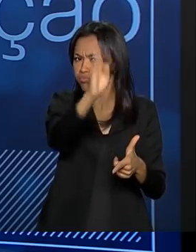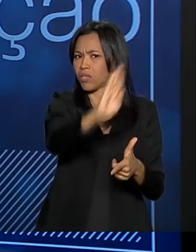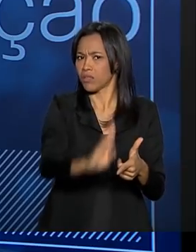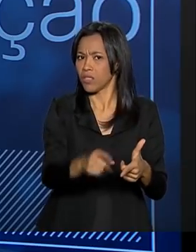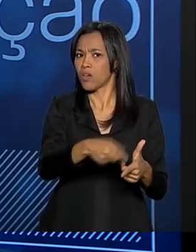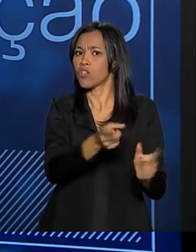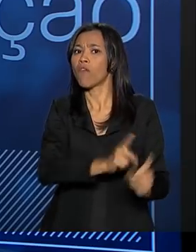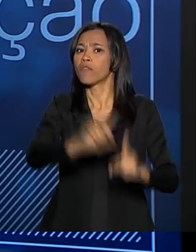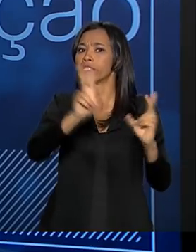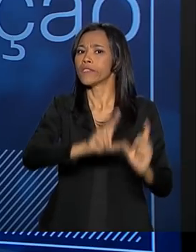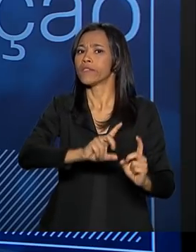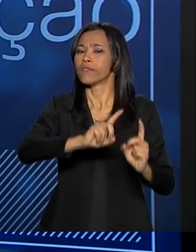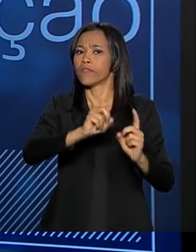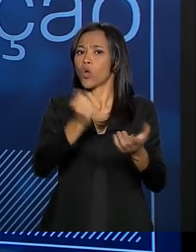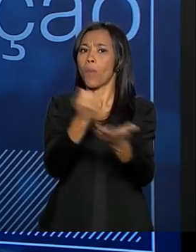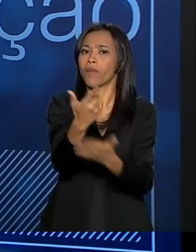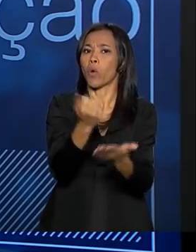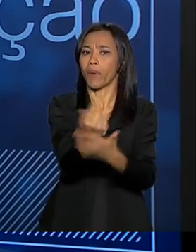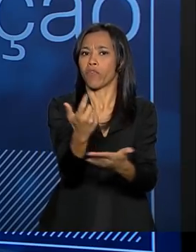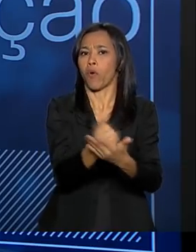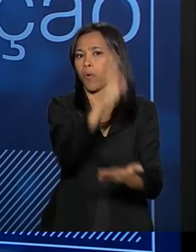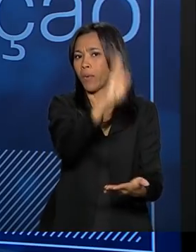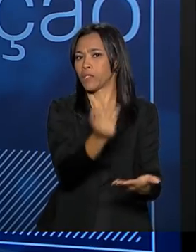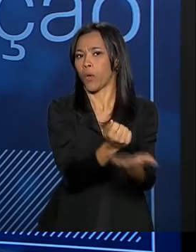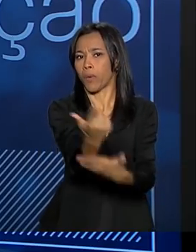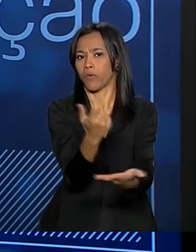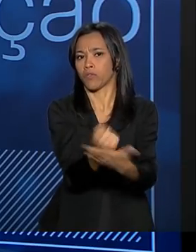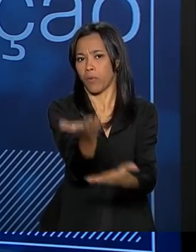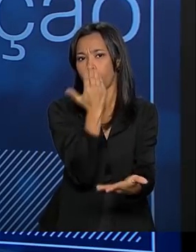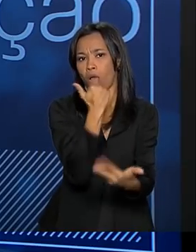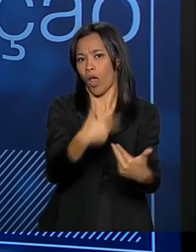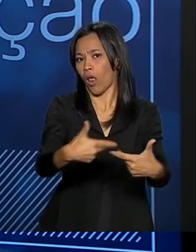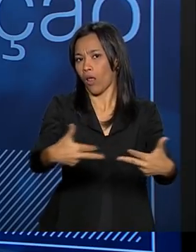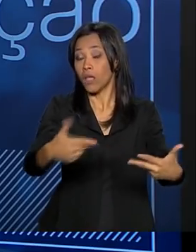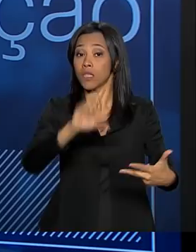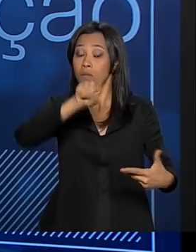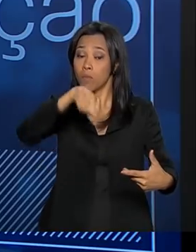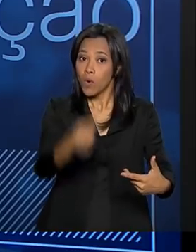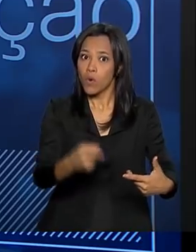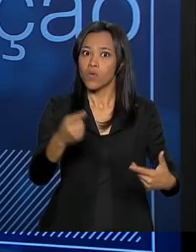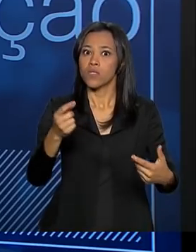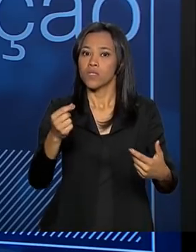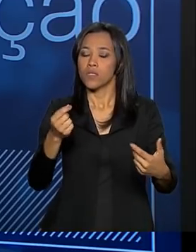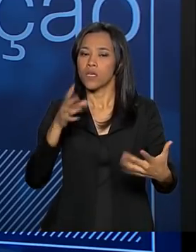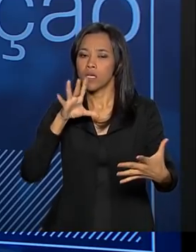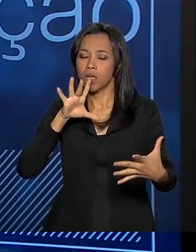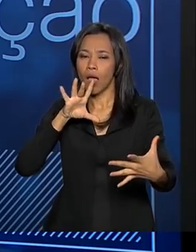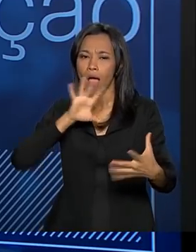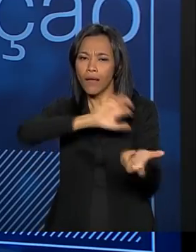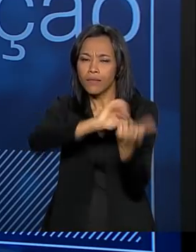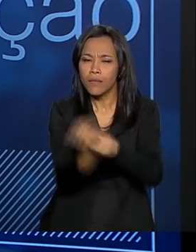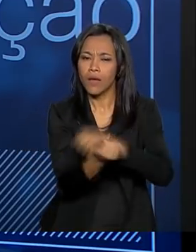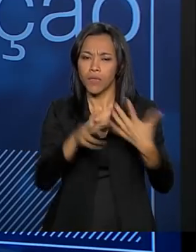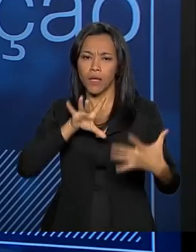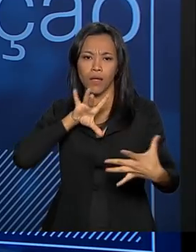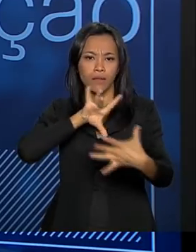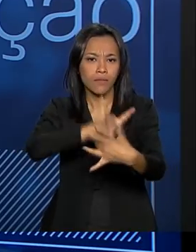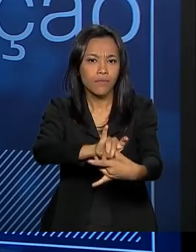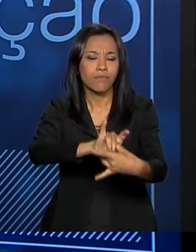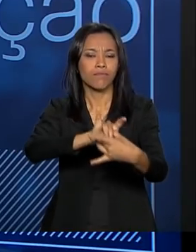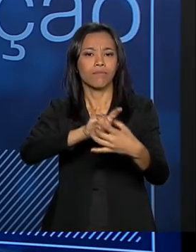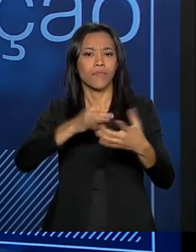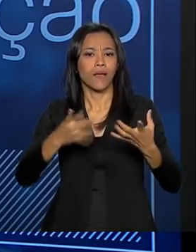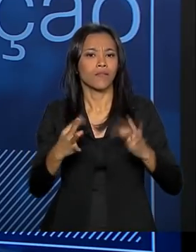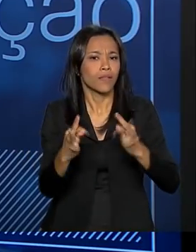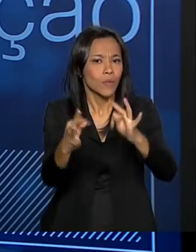importador de alimentos. A partir do momento que você tropicaliza novas tecnologias de clima temperado, novos cultivares, a